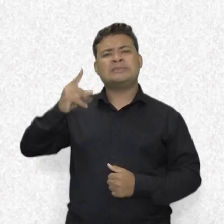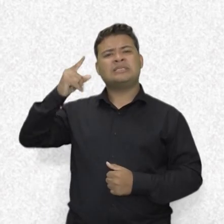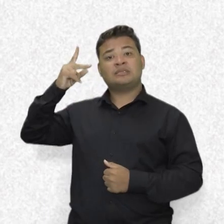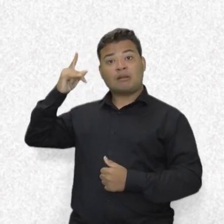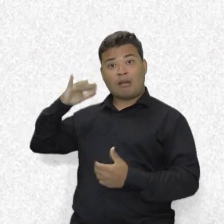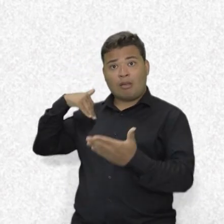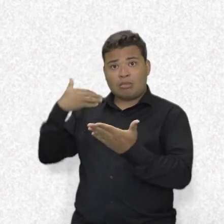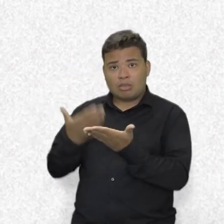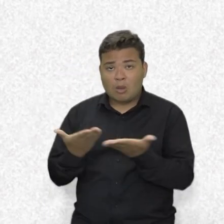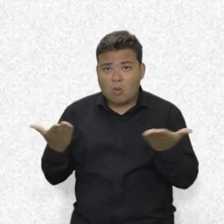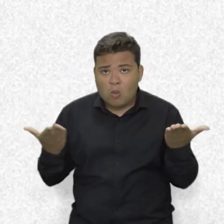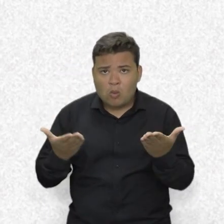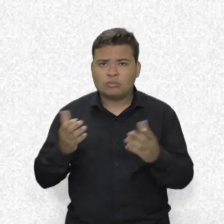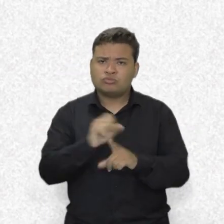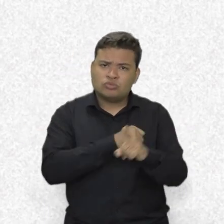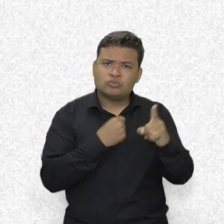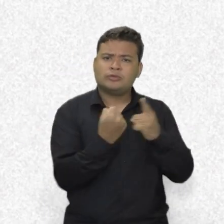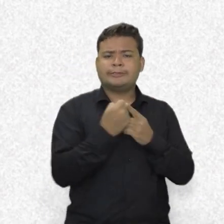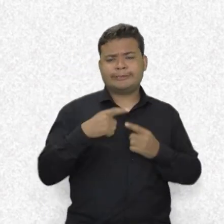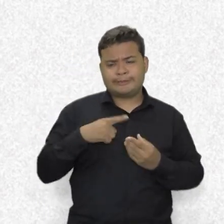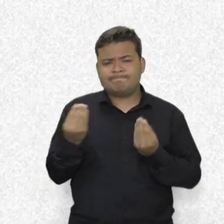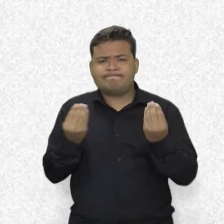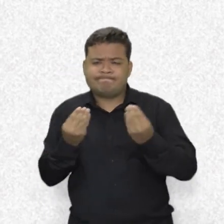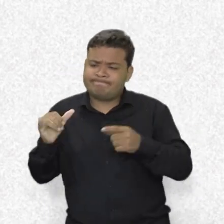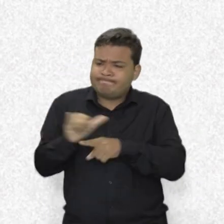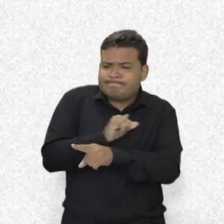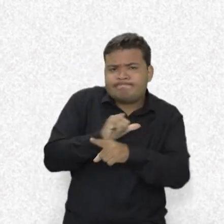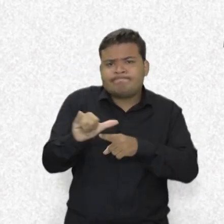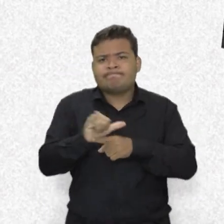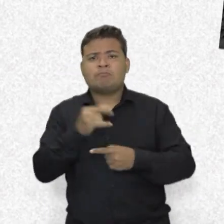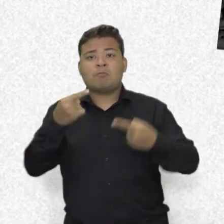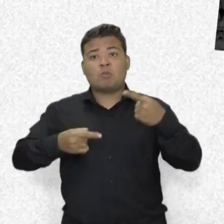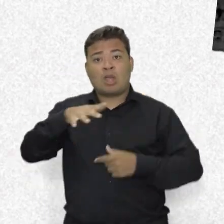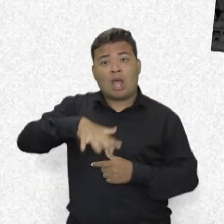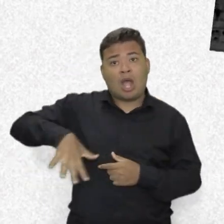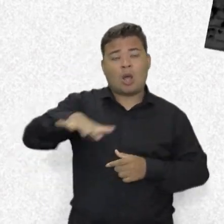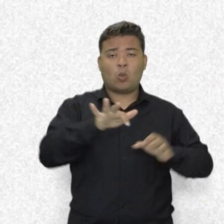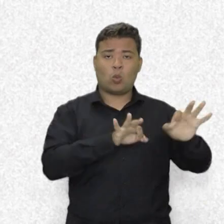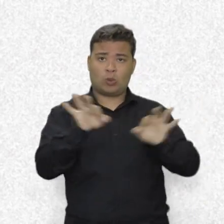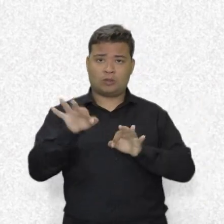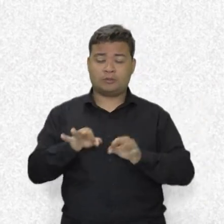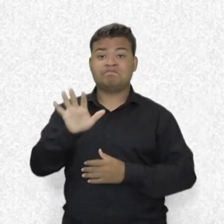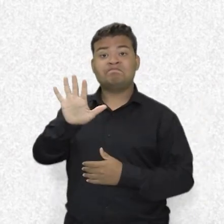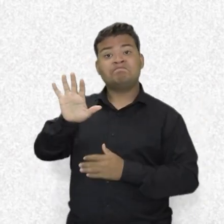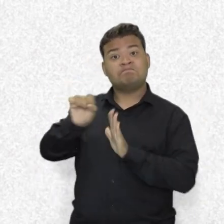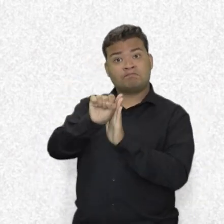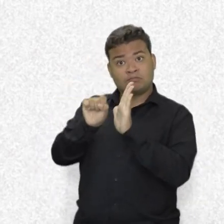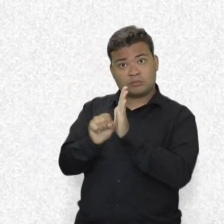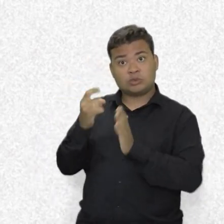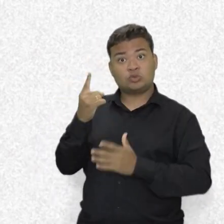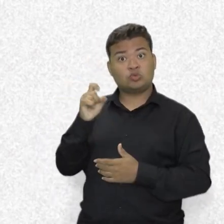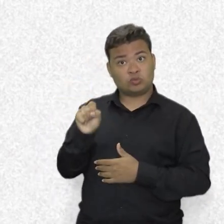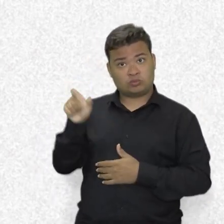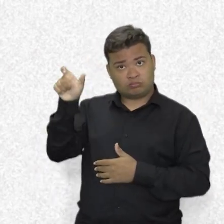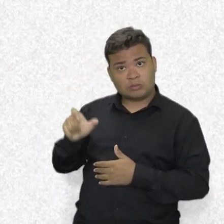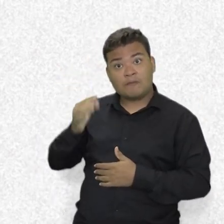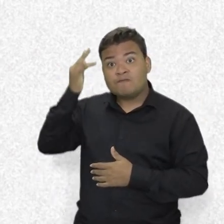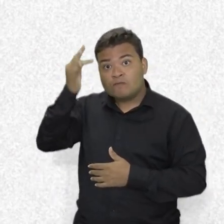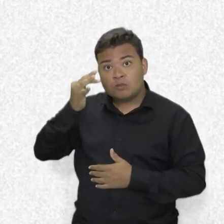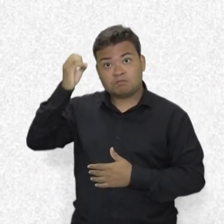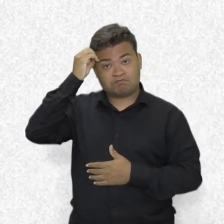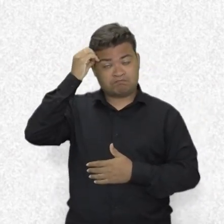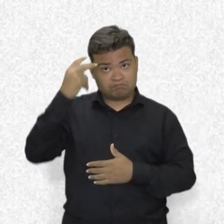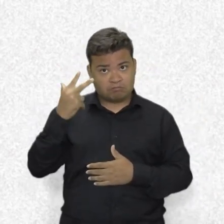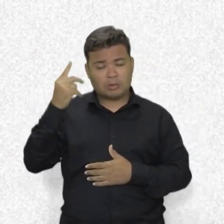Desde a antiguidade, a sociedade busca a melhor forma de se organizar politicamente. Mas foi no século XVIII que o filósofo